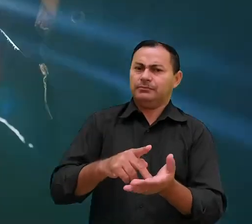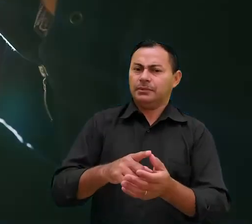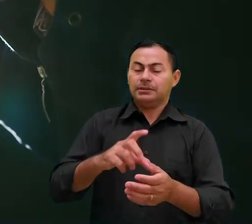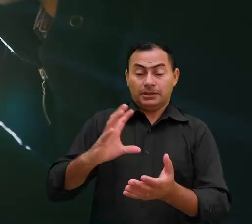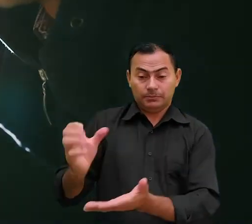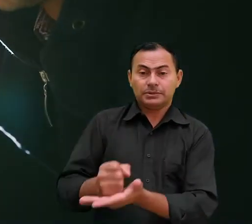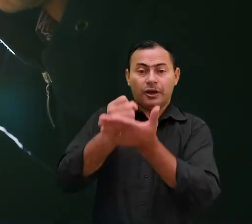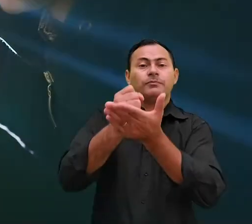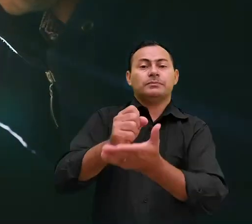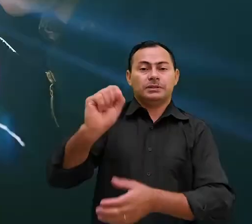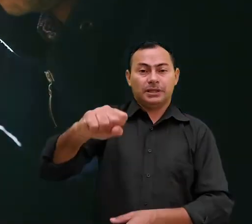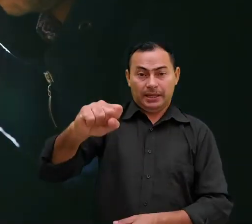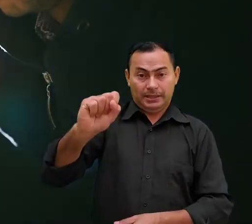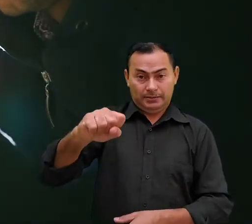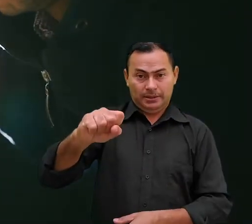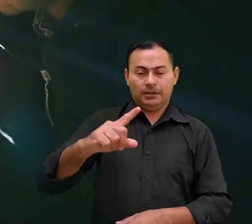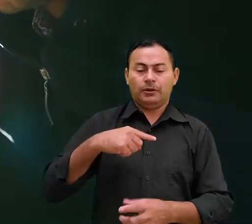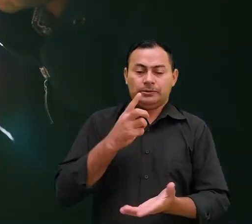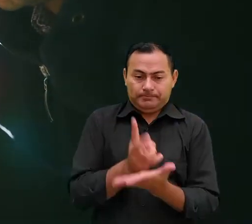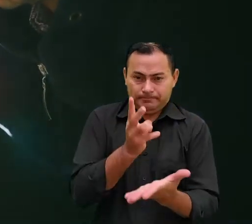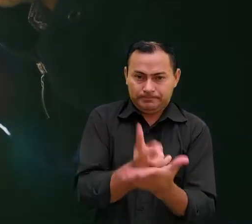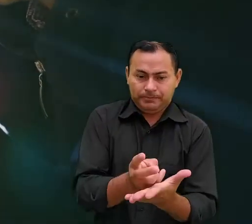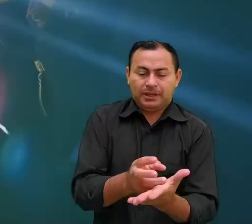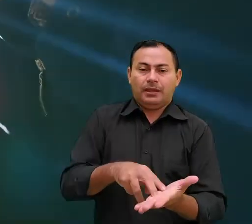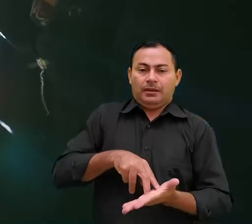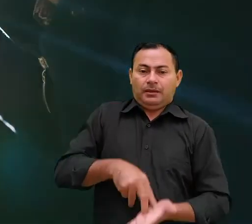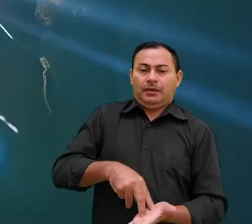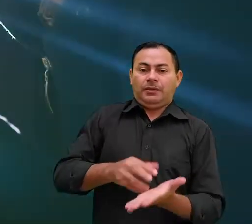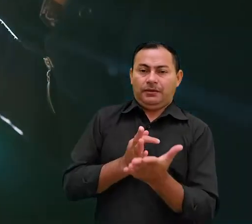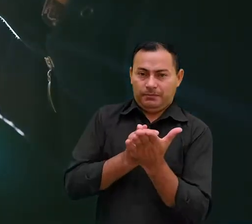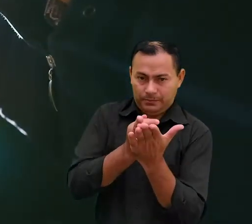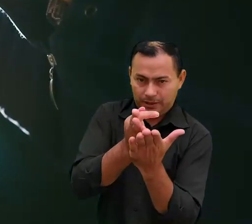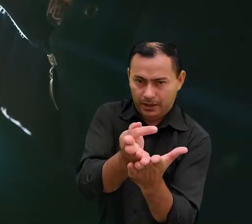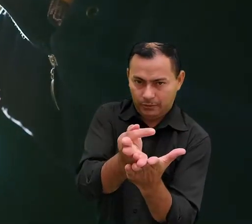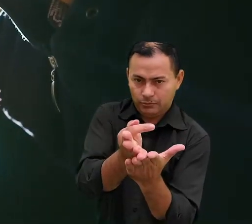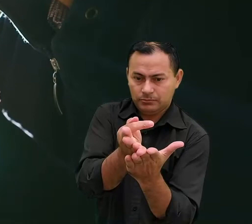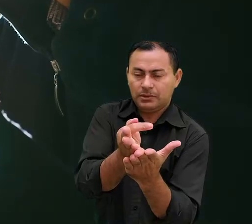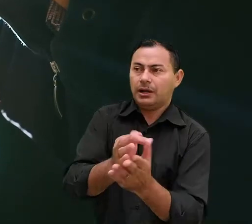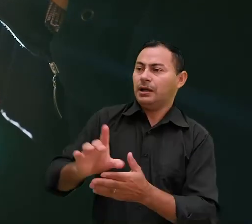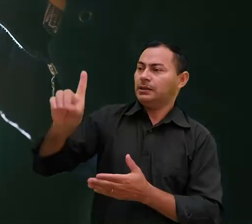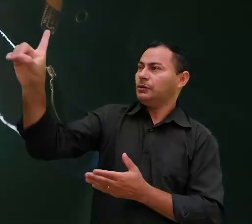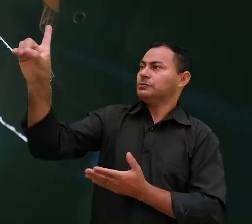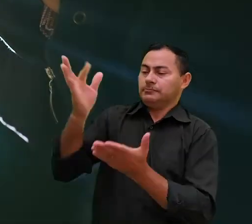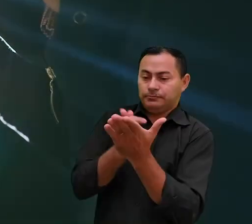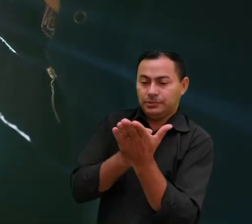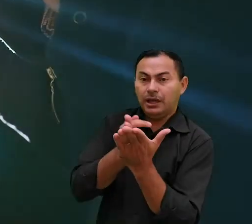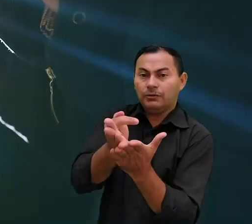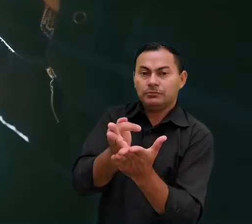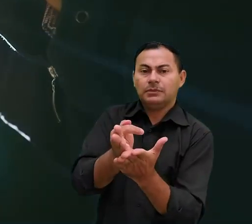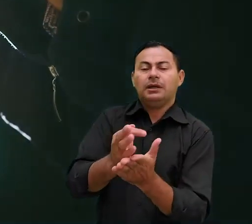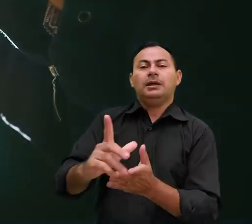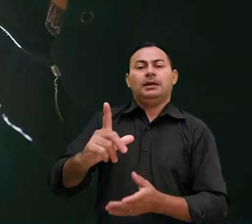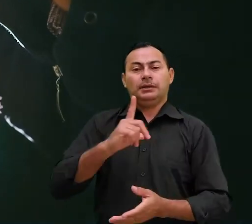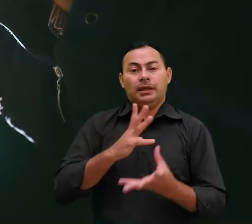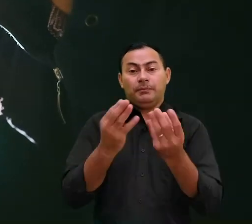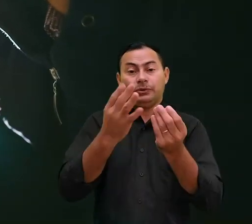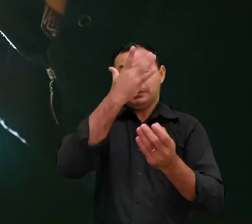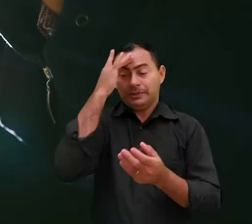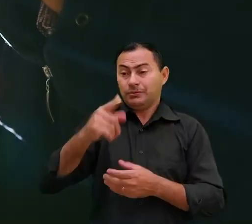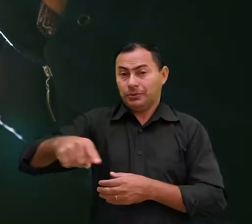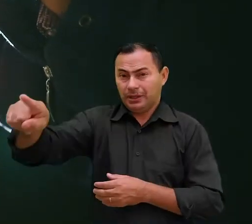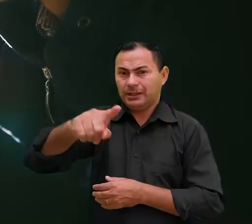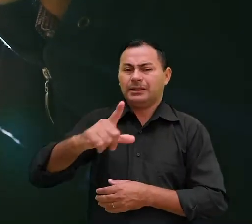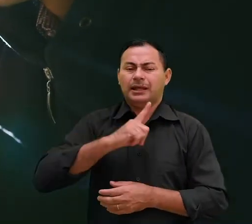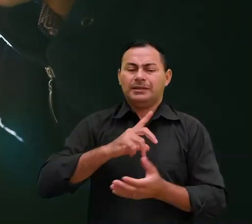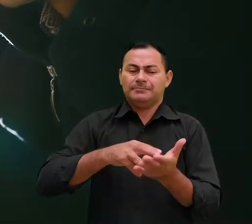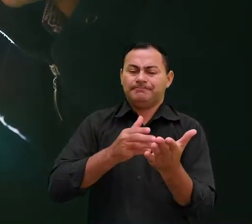seremos salvos sim se permanecermos fiéis fiéis a Deus tem muita gente